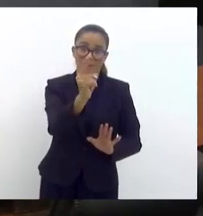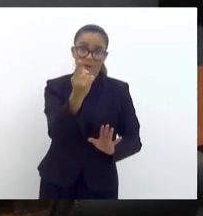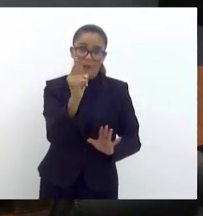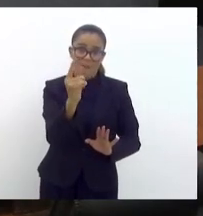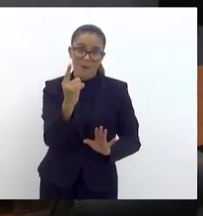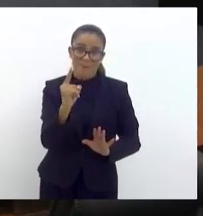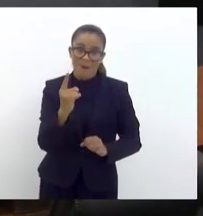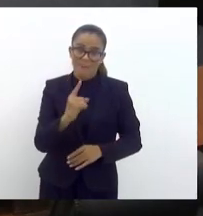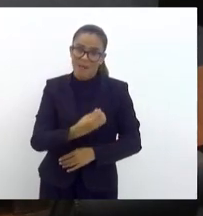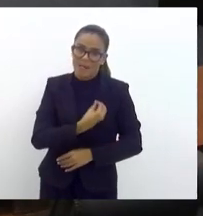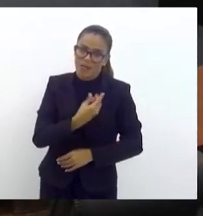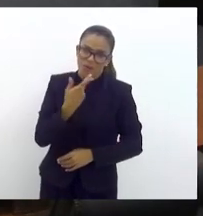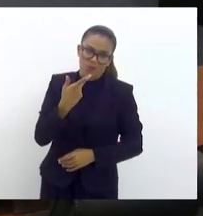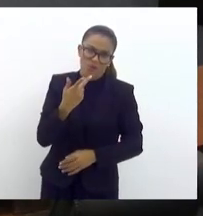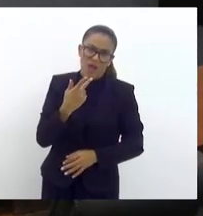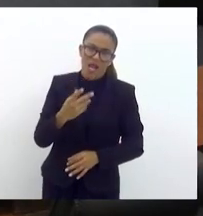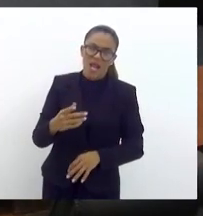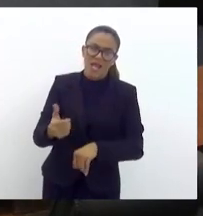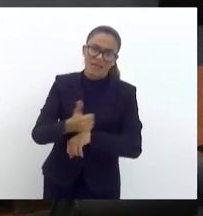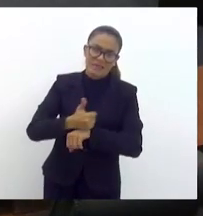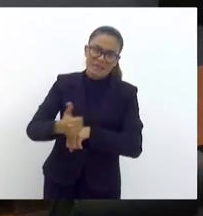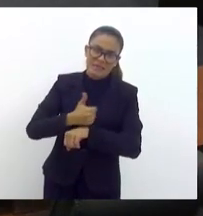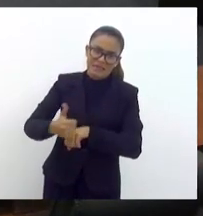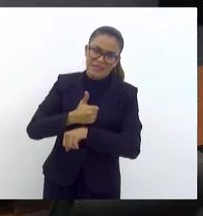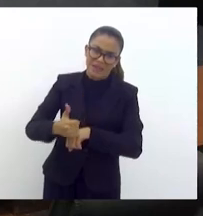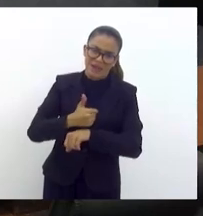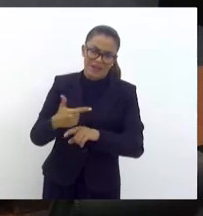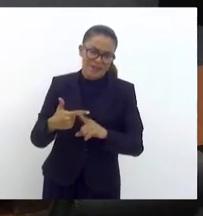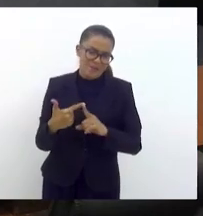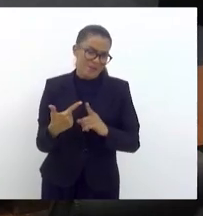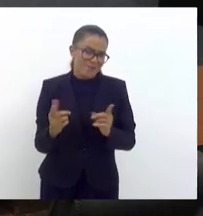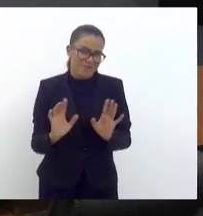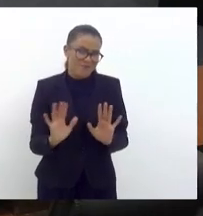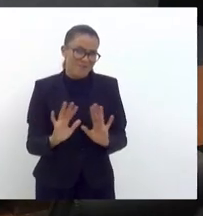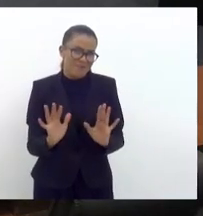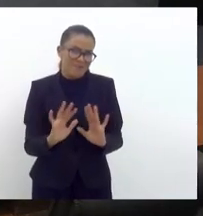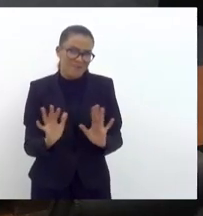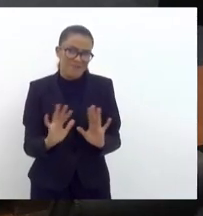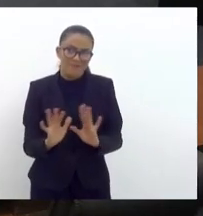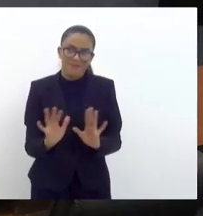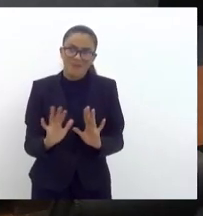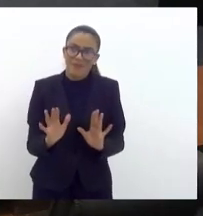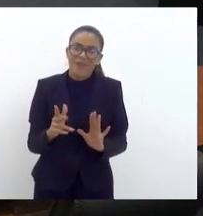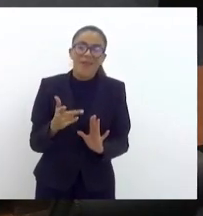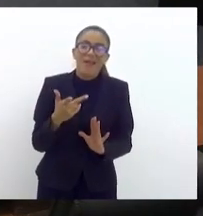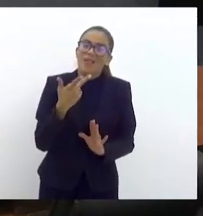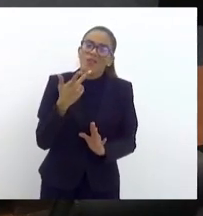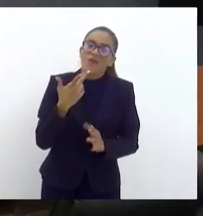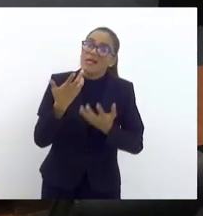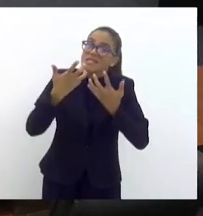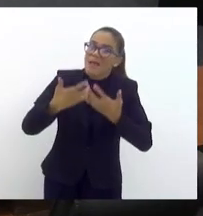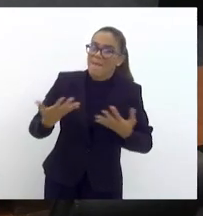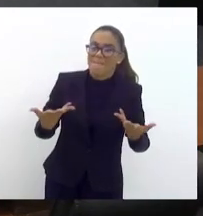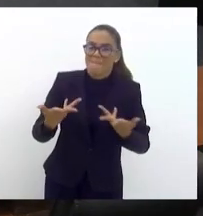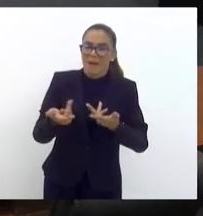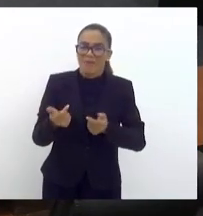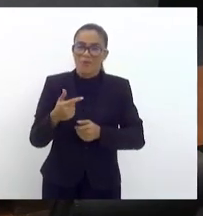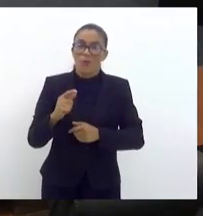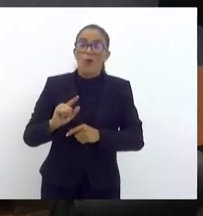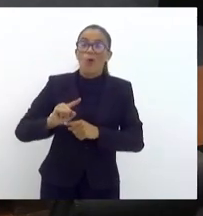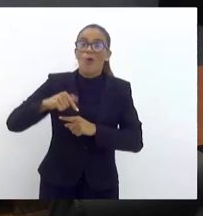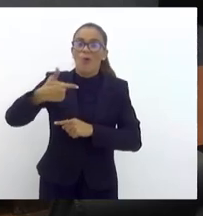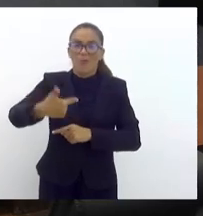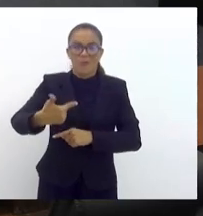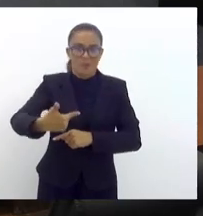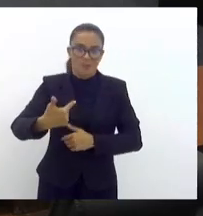craque também, porque ele pode ficar mascarado, e aí não vai ser tão eficiente no próximo jogo.